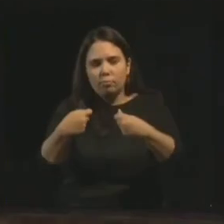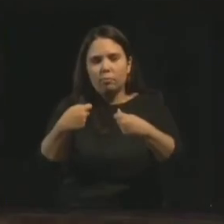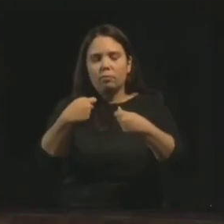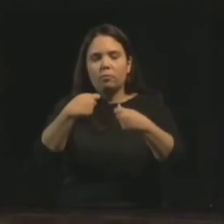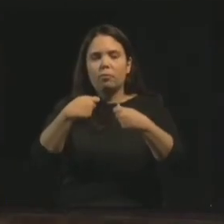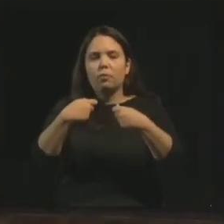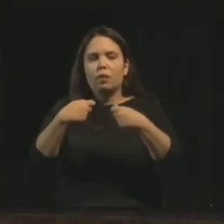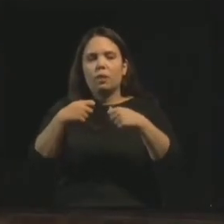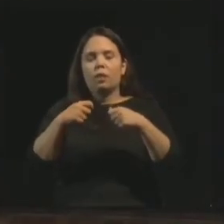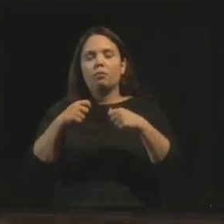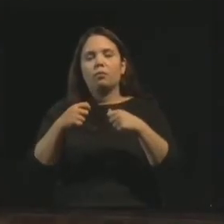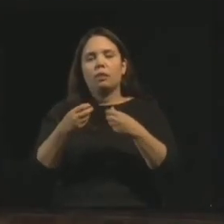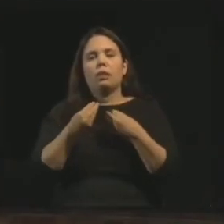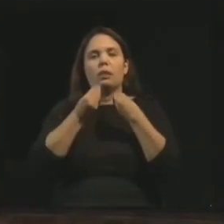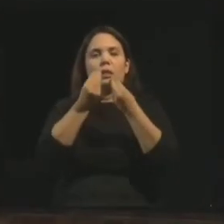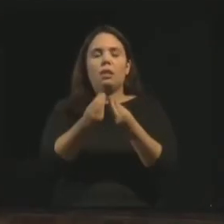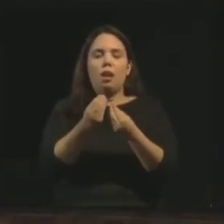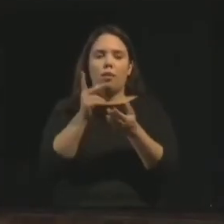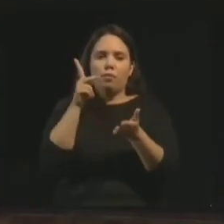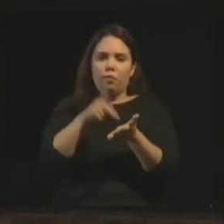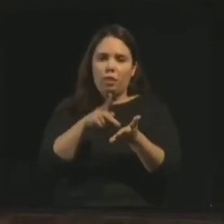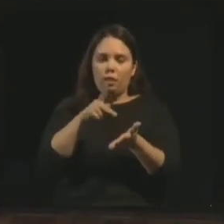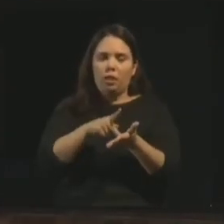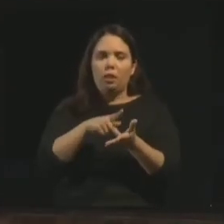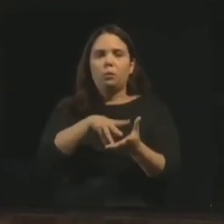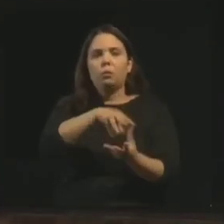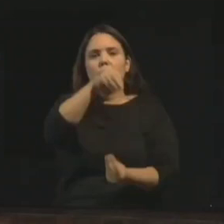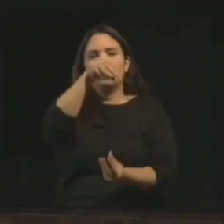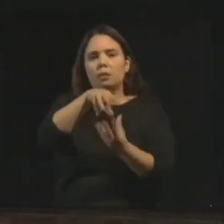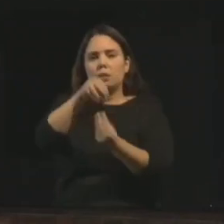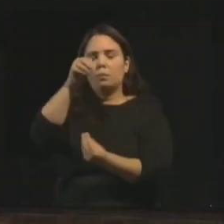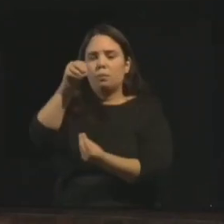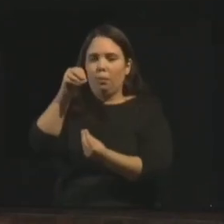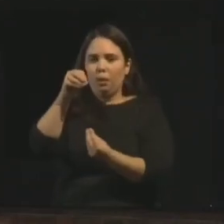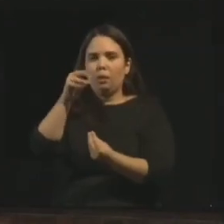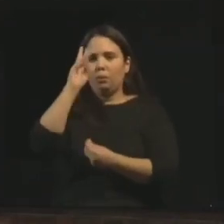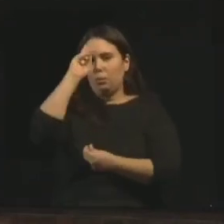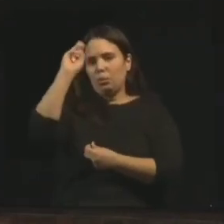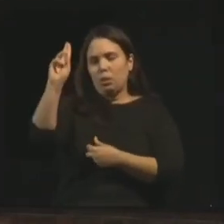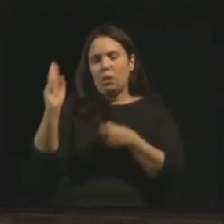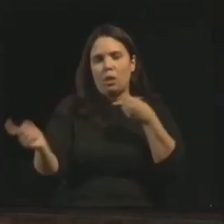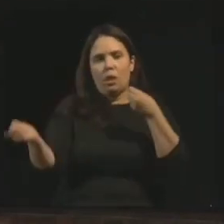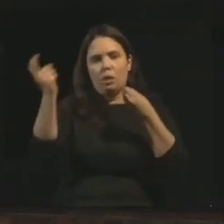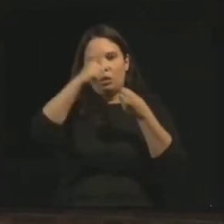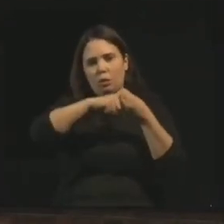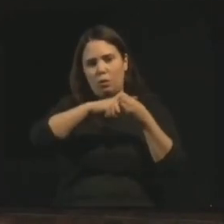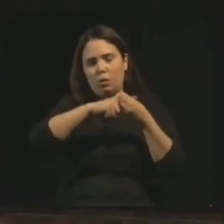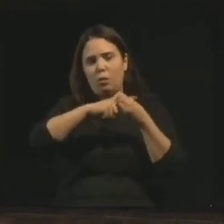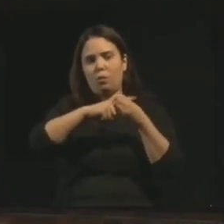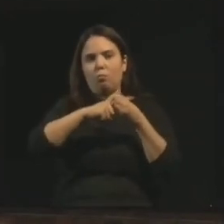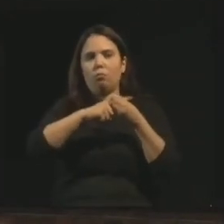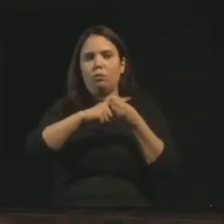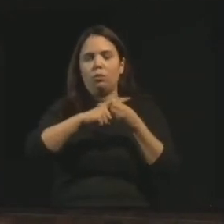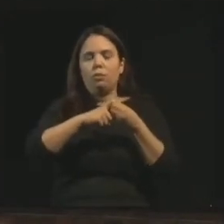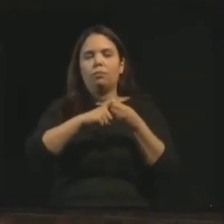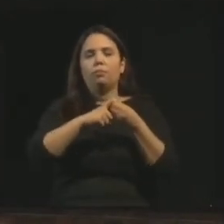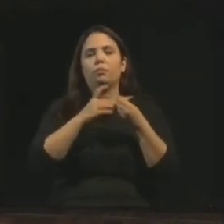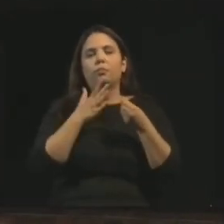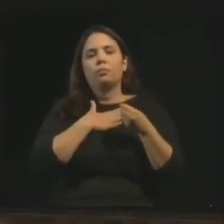trazendo-nos a verdade, os espíritos do Senhor retornam pela santa mediunidade.